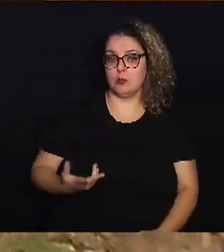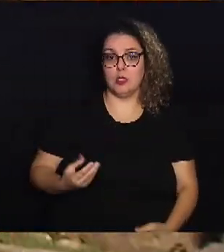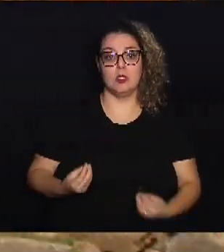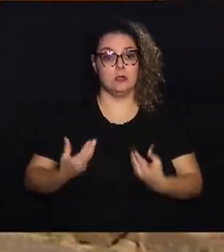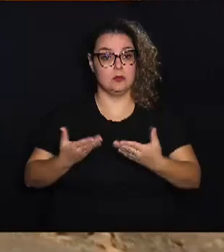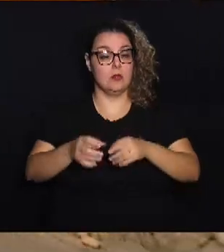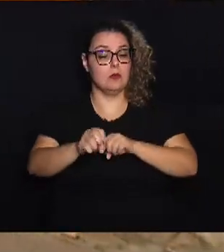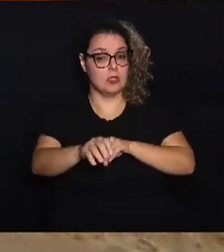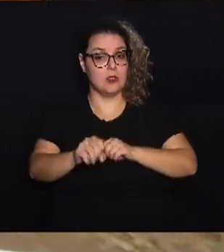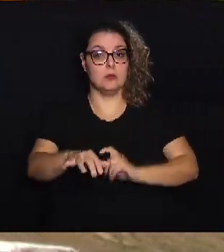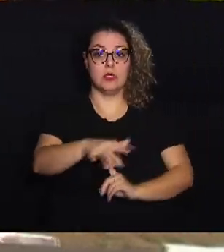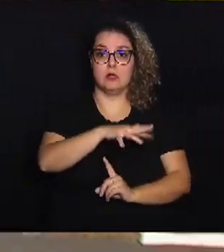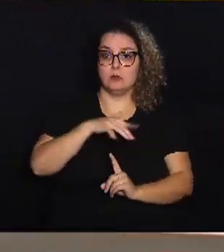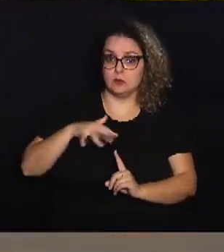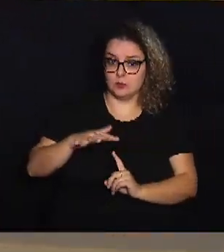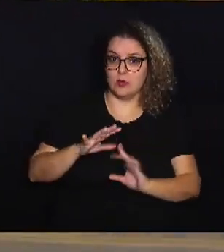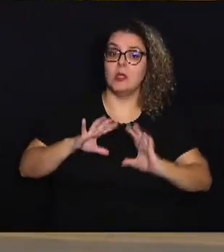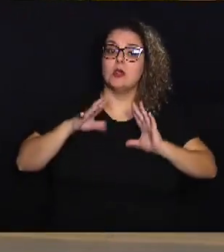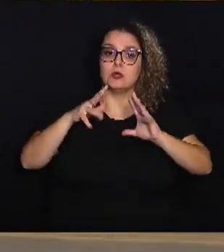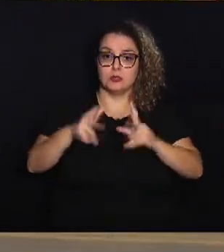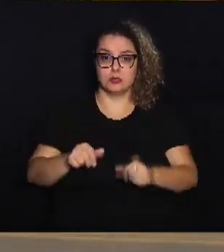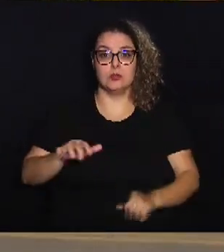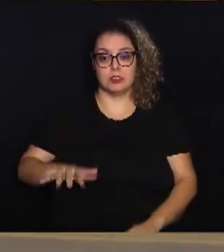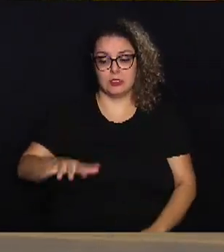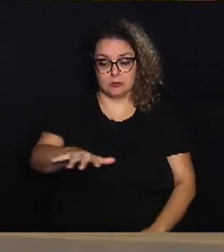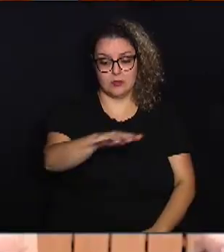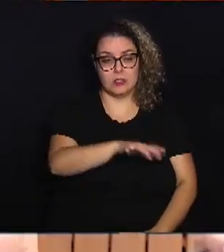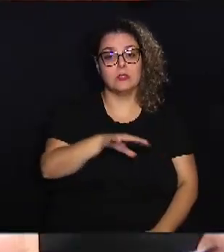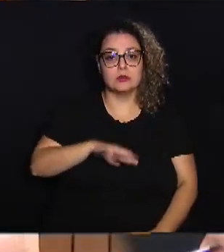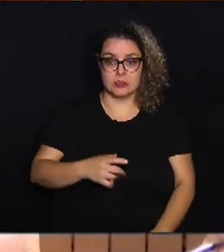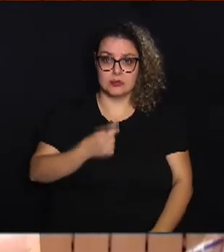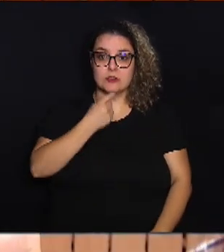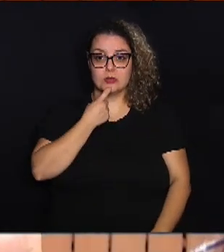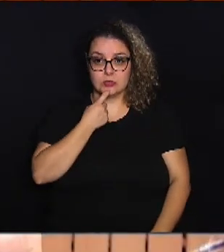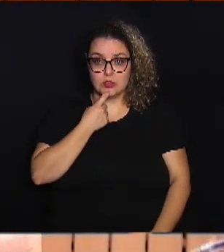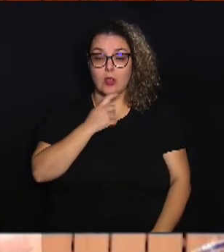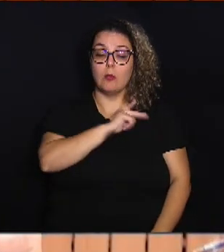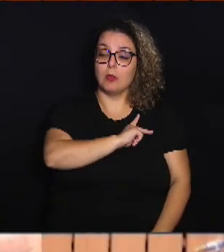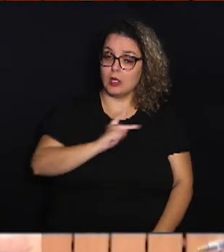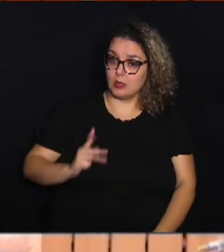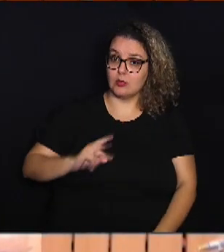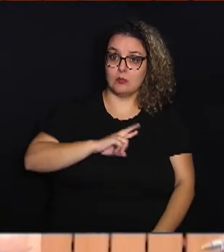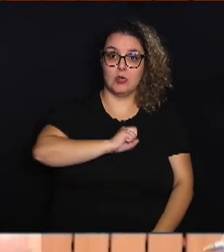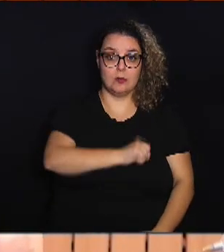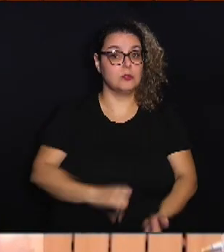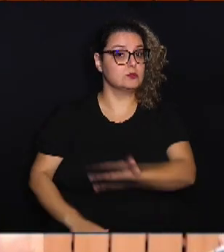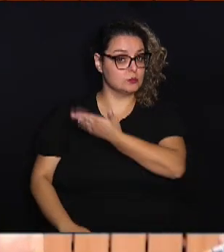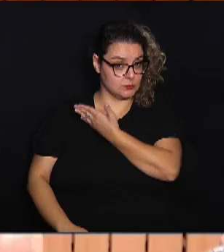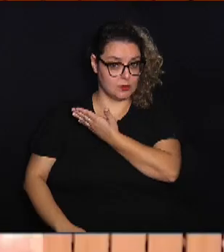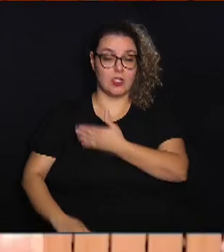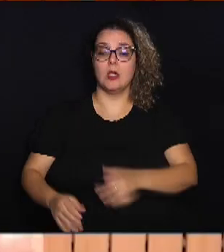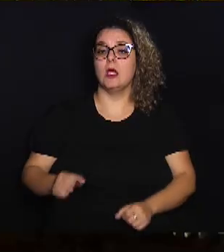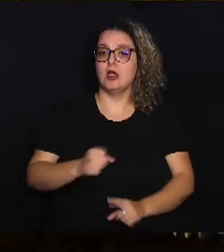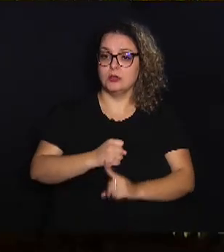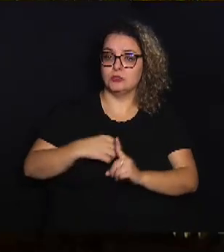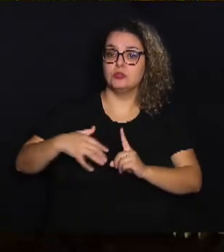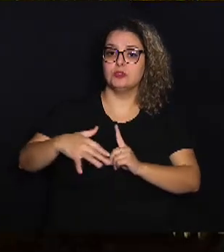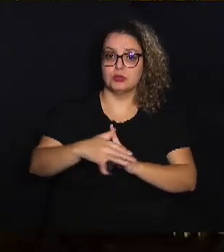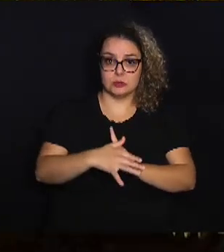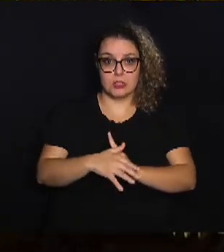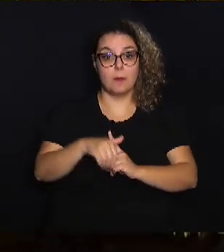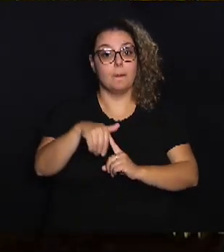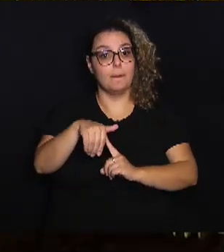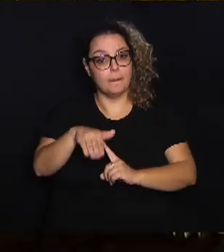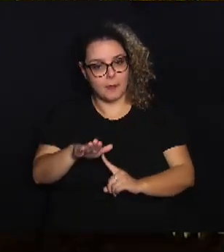educação ambiental para todas as regiões da cidade. Para o presidente da Câmara, a sociedade está cada